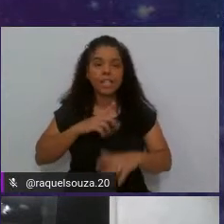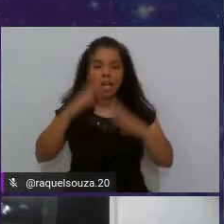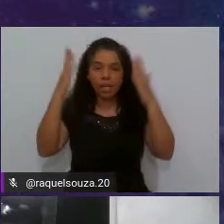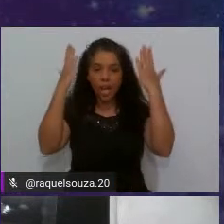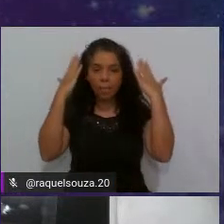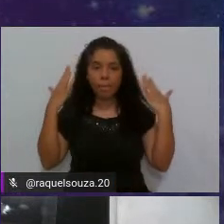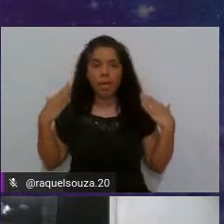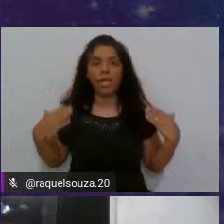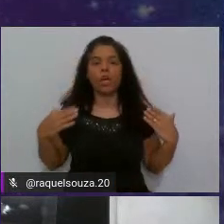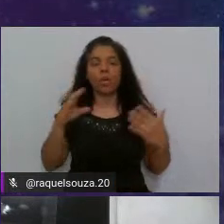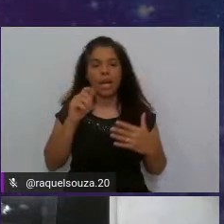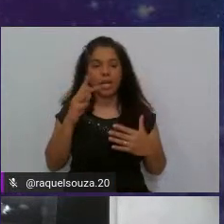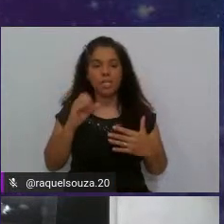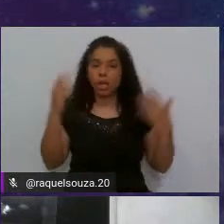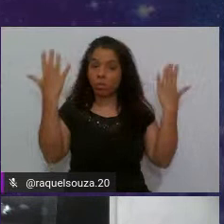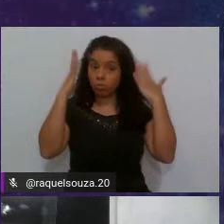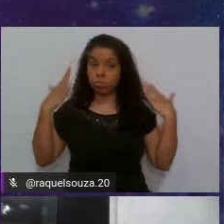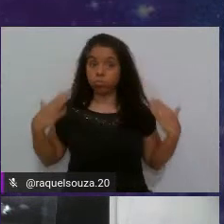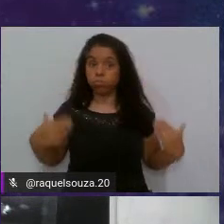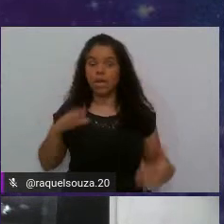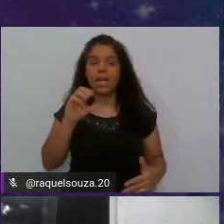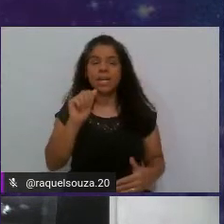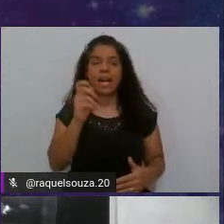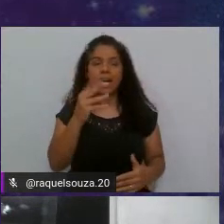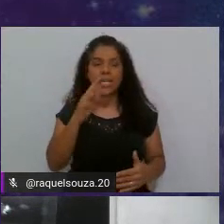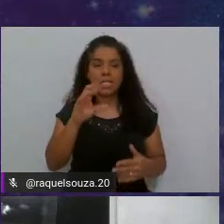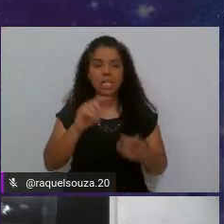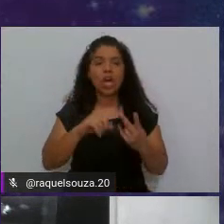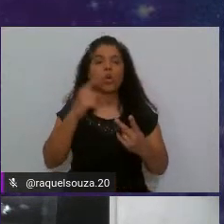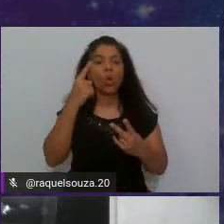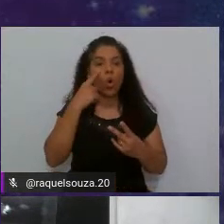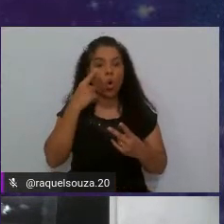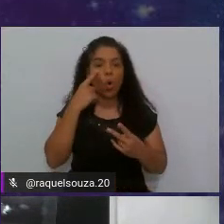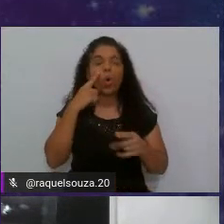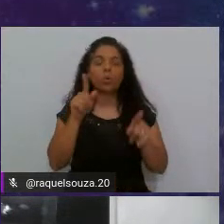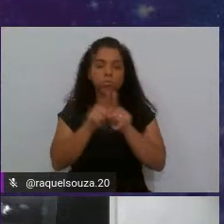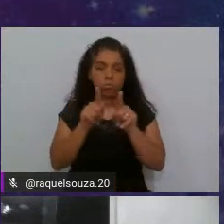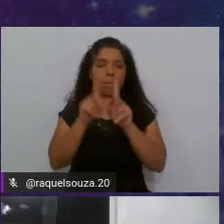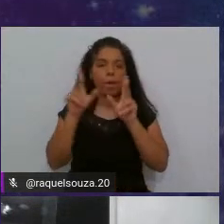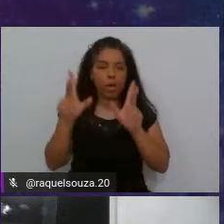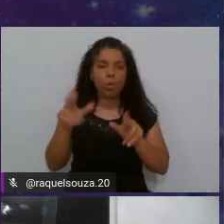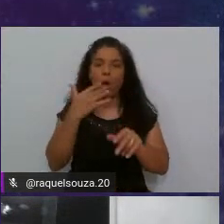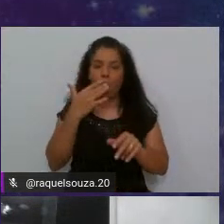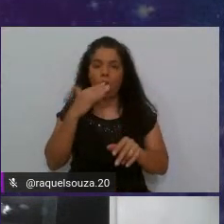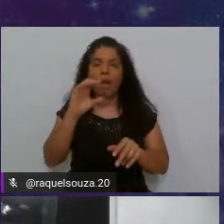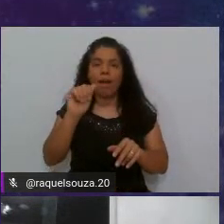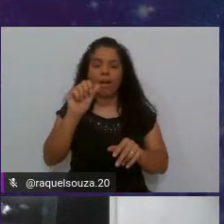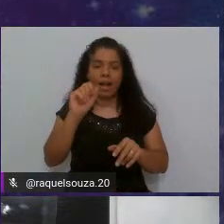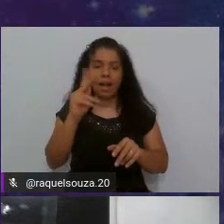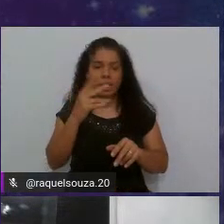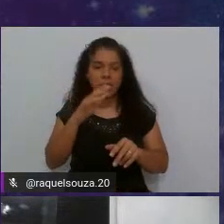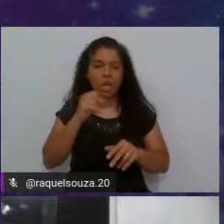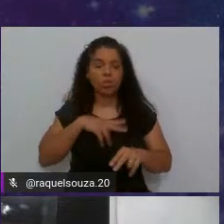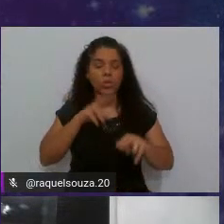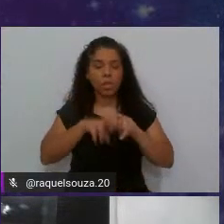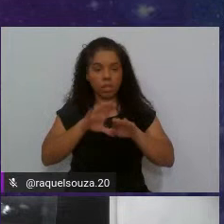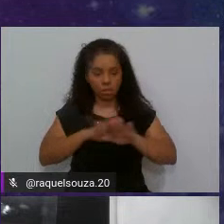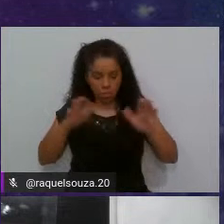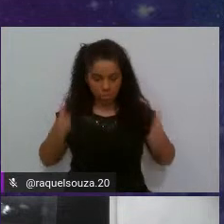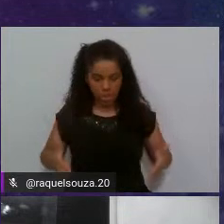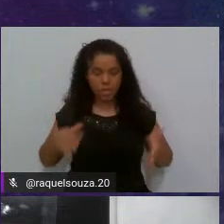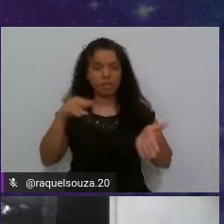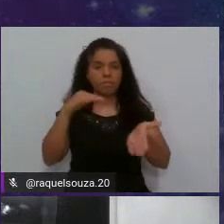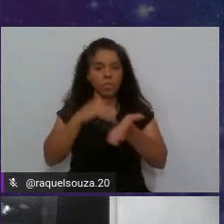castanhos, compridos, tenho os olhos castanhos também, estou sentada numa mesa de escritório,